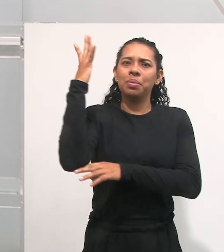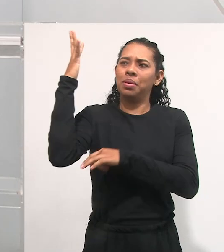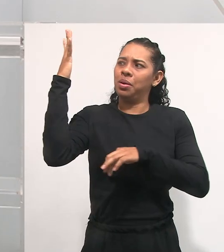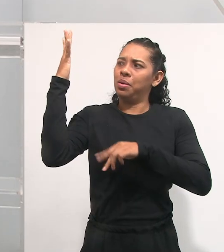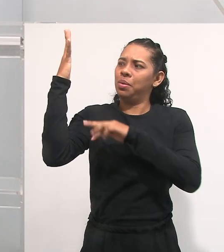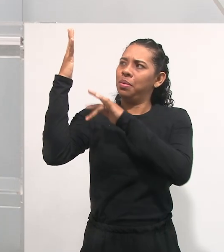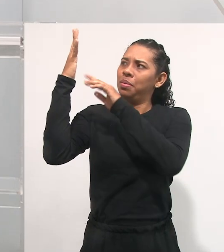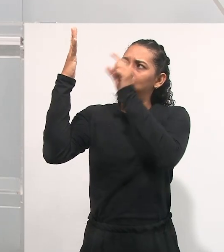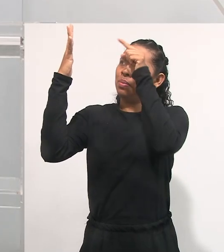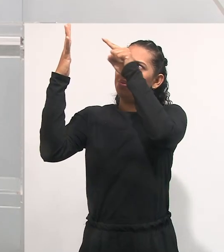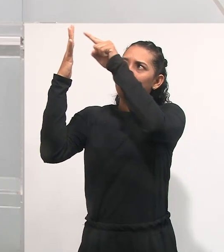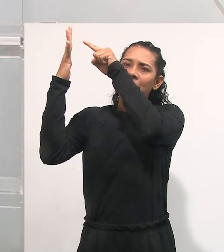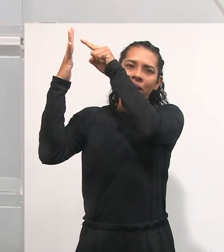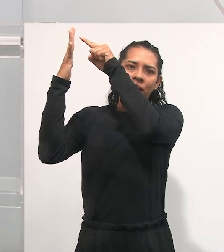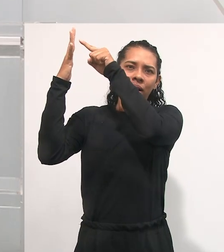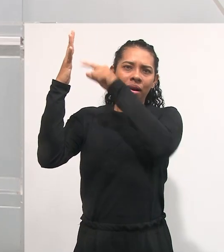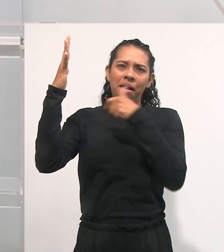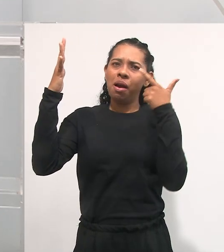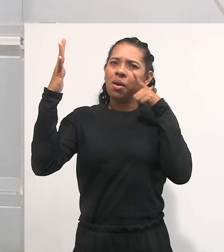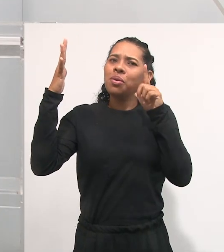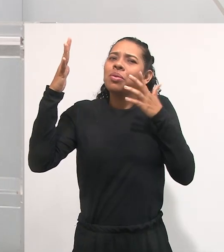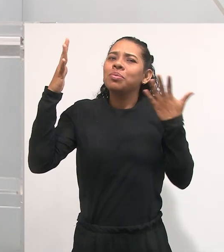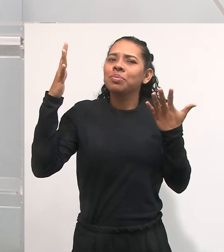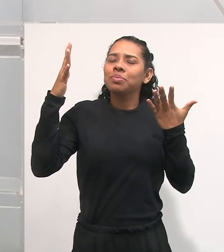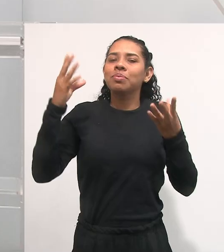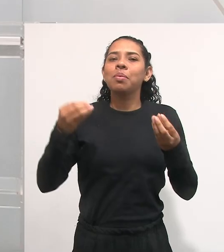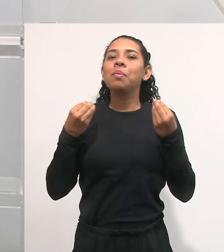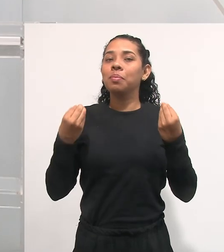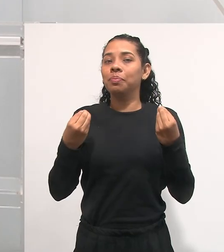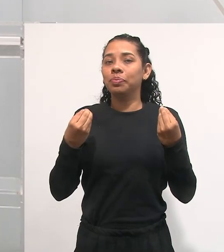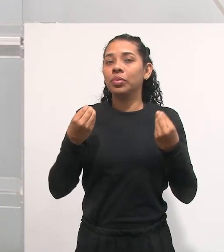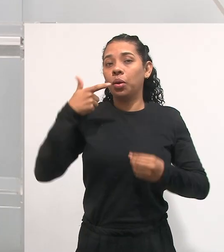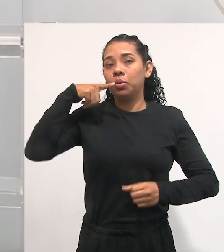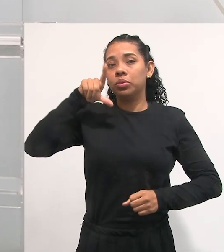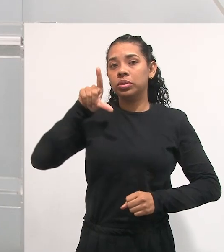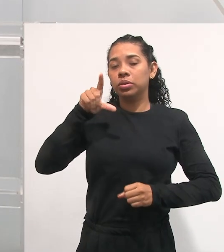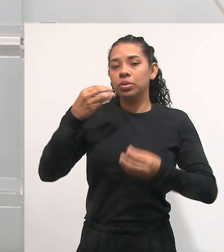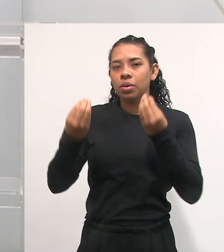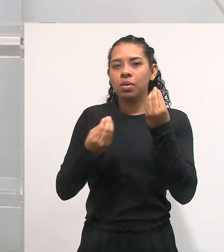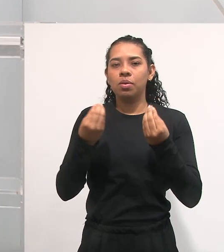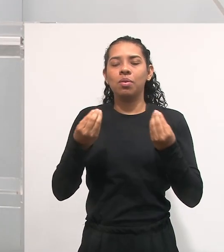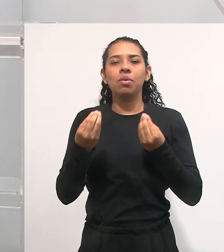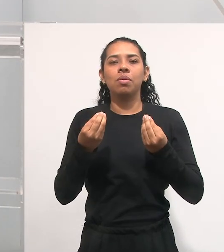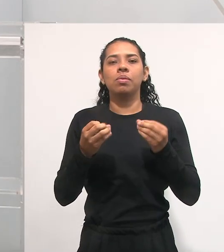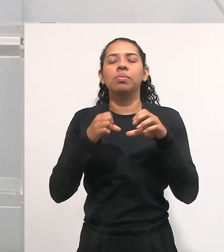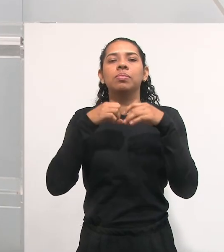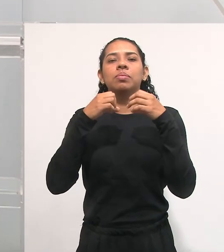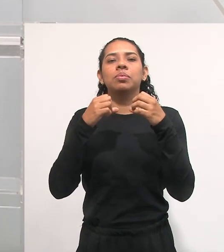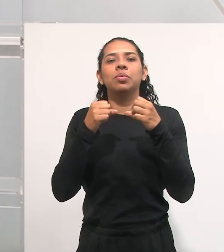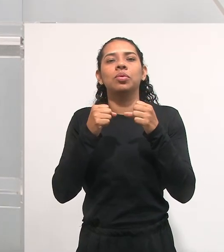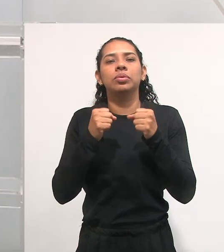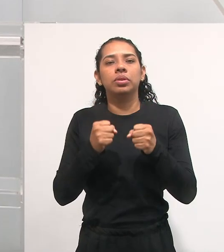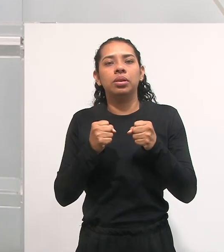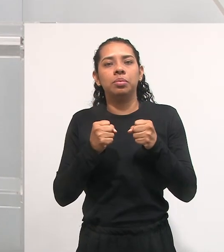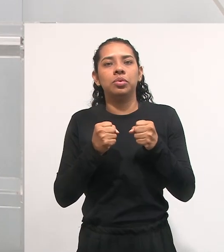Como é que a gente teria que olhar os elementos desse processo para dar as mesmas condições para esses alunos